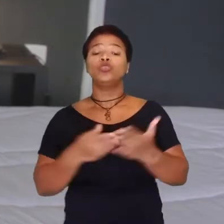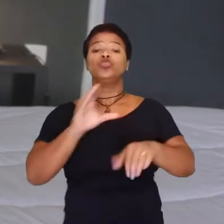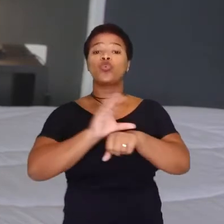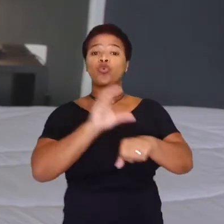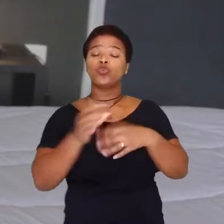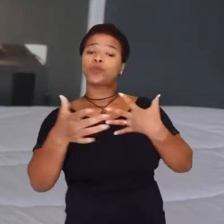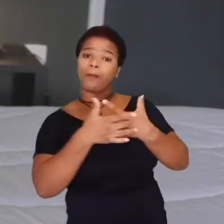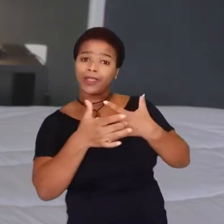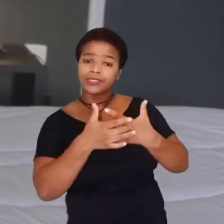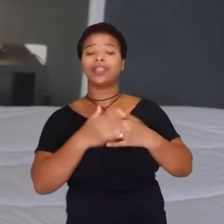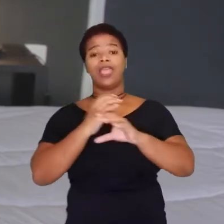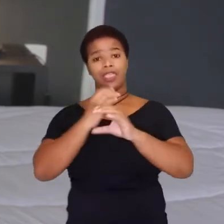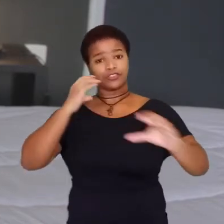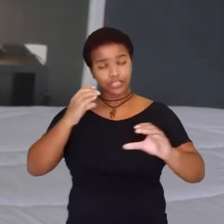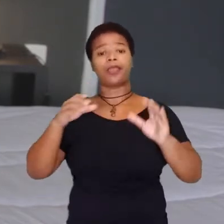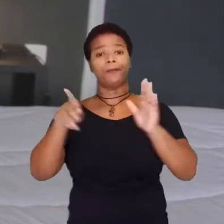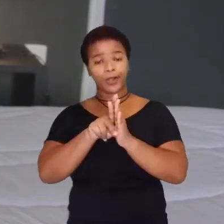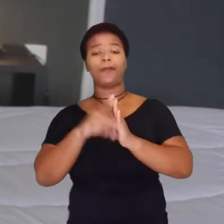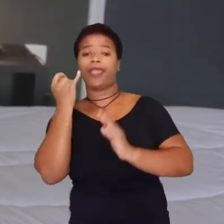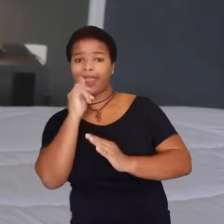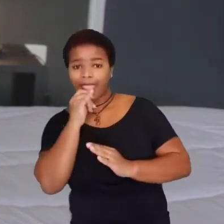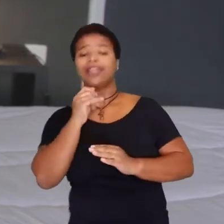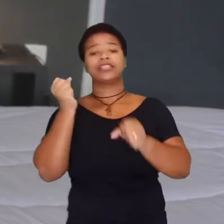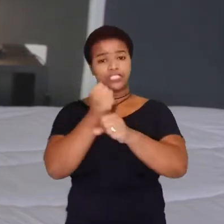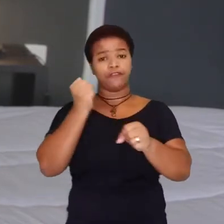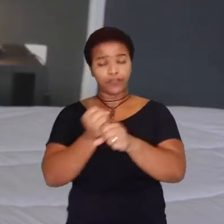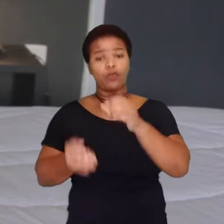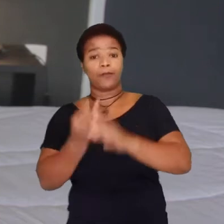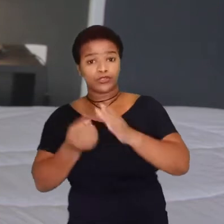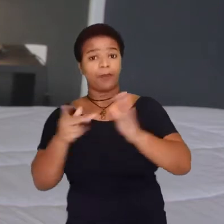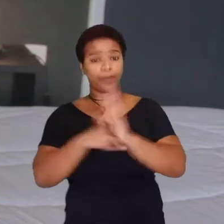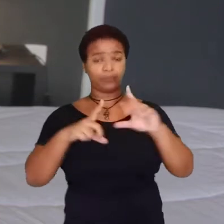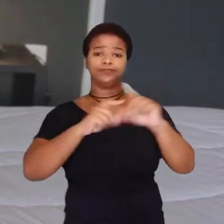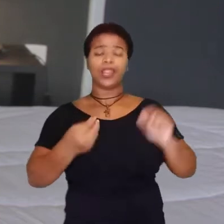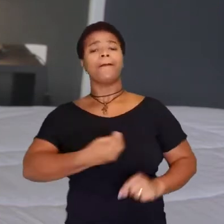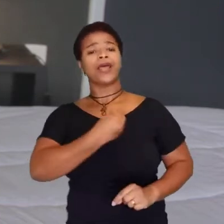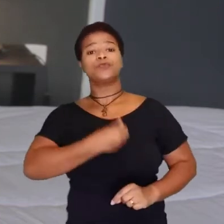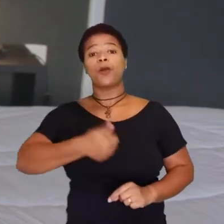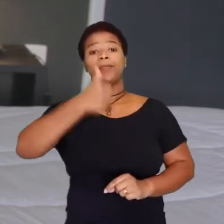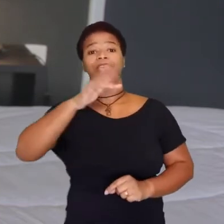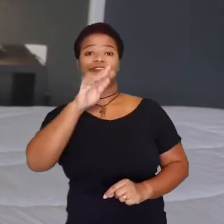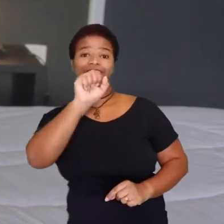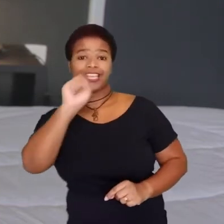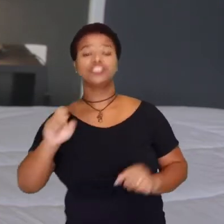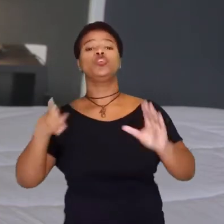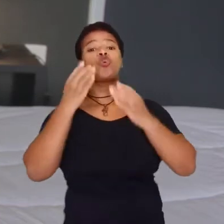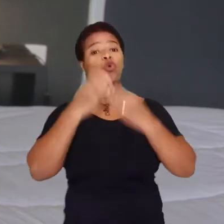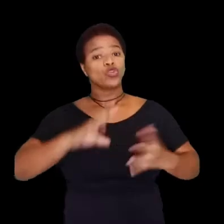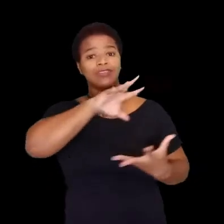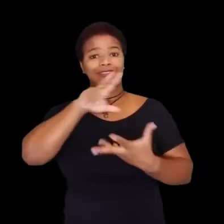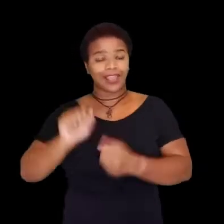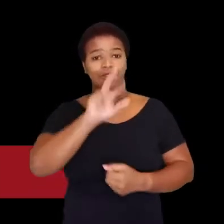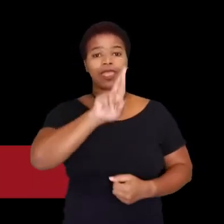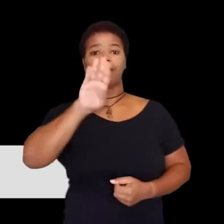cursos de Medicina, Engenharia Elétrica, Civil e da Produção da UFJF participaram da primeira fase do concurso internacional Red Bull Basement.